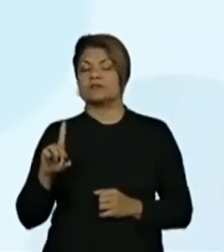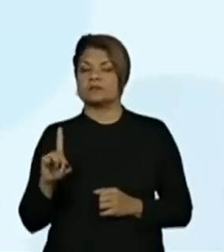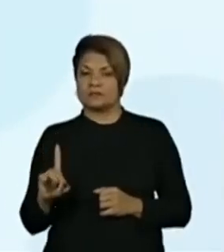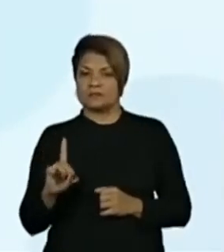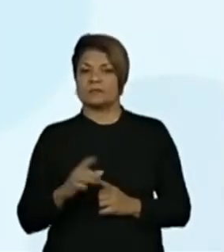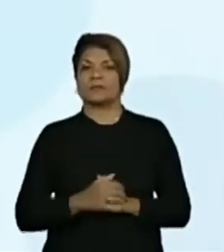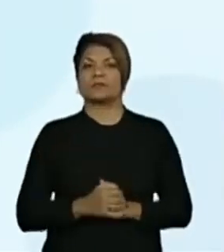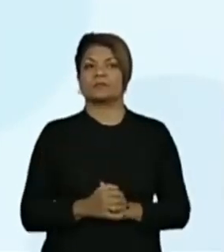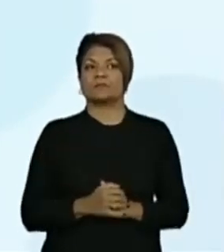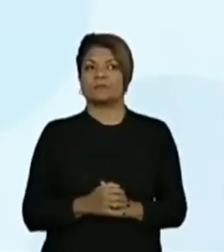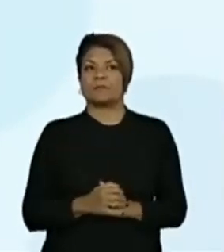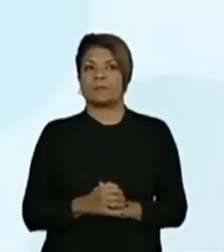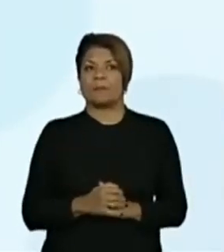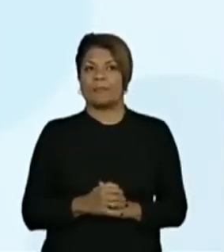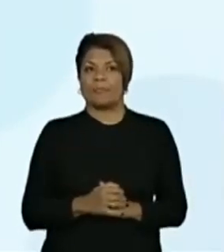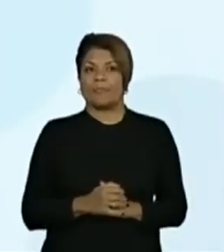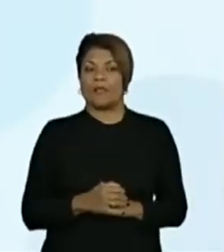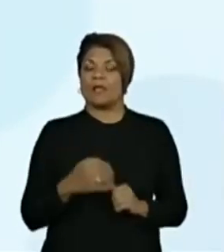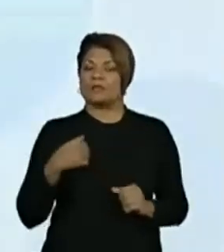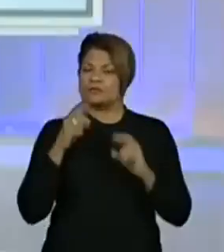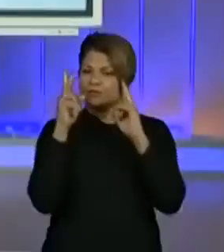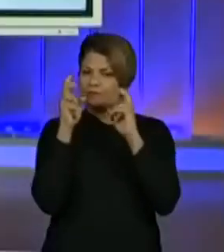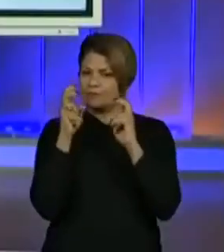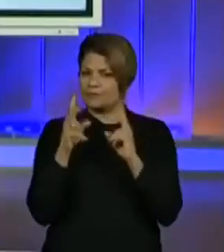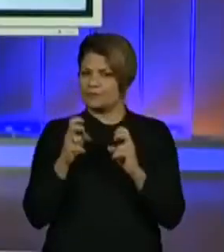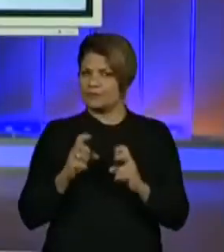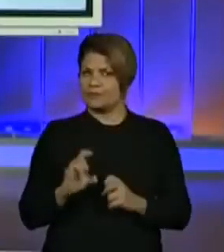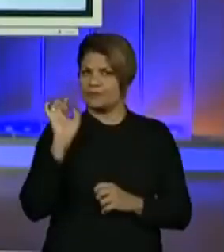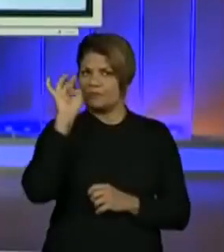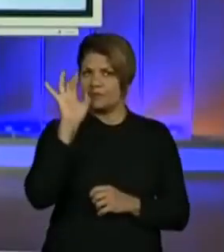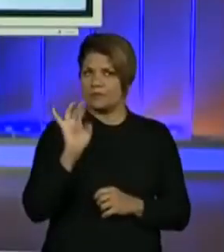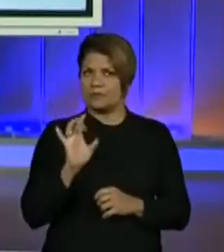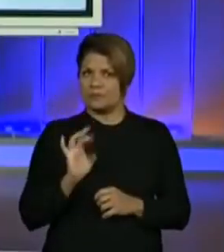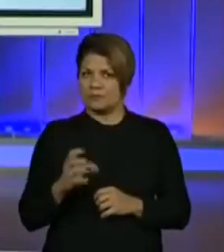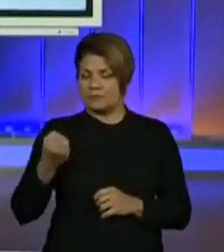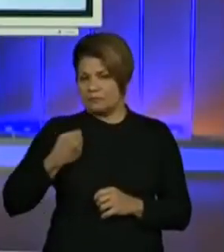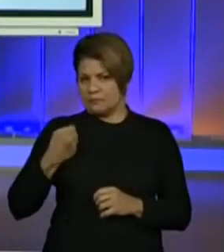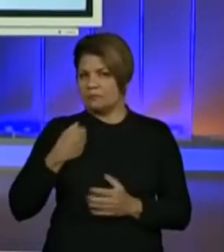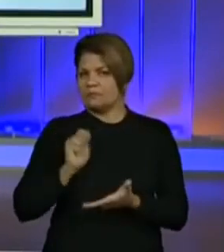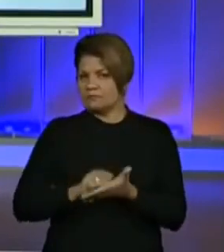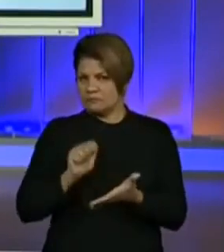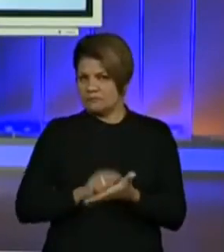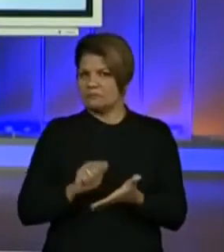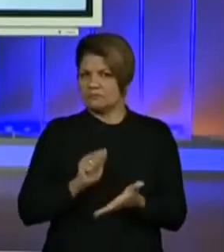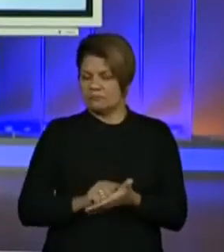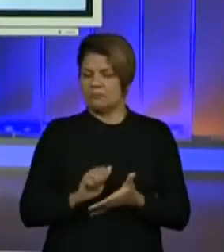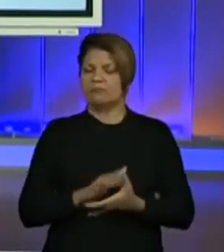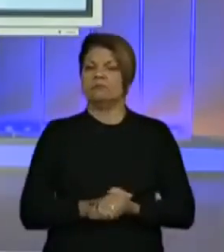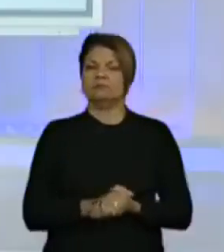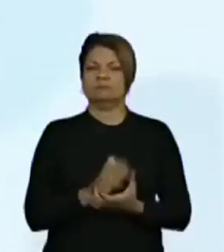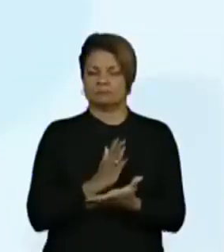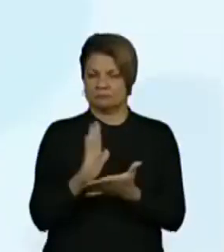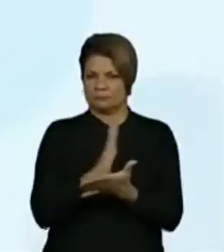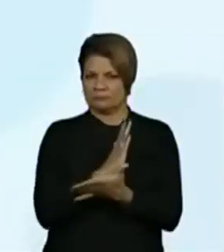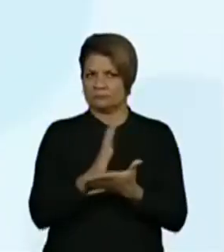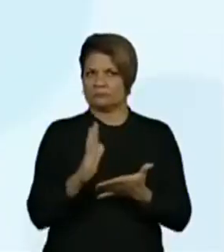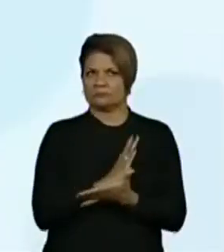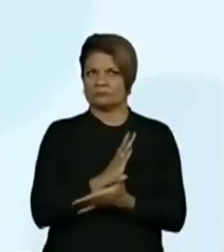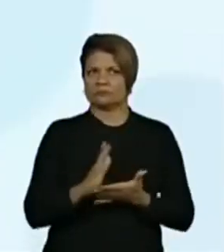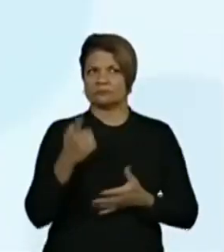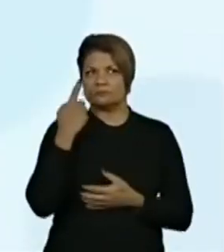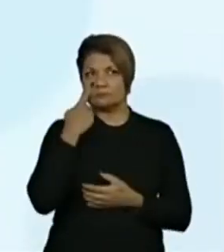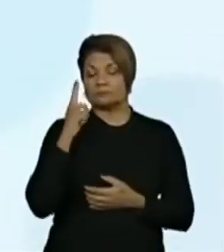Vamos observar, então, cada número escrito por essas crianças de maneira isolada. Veja aí